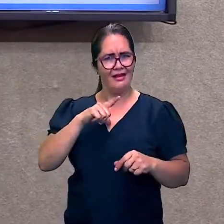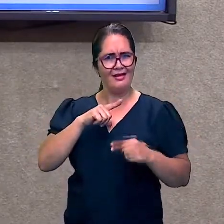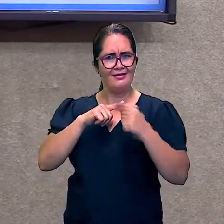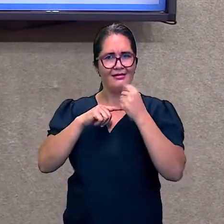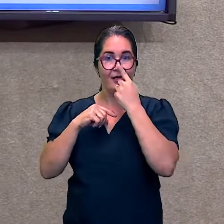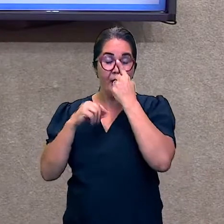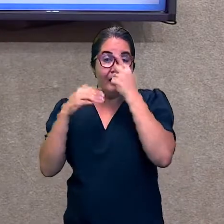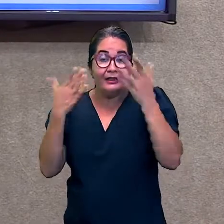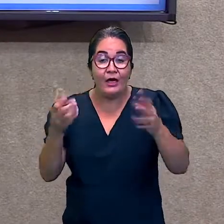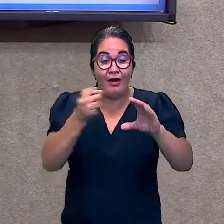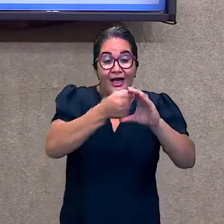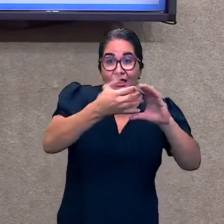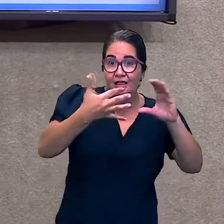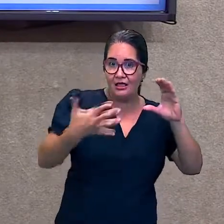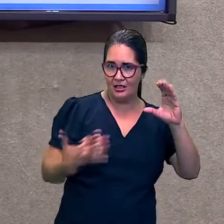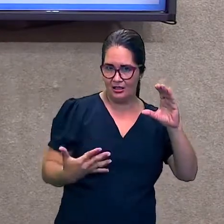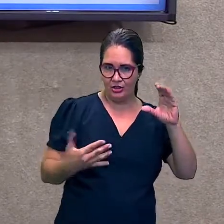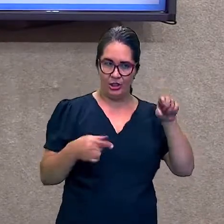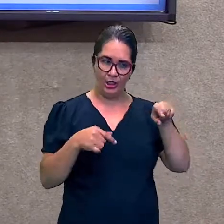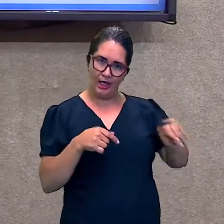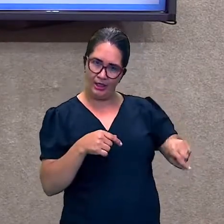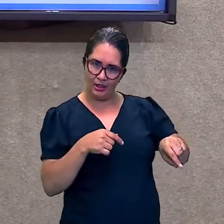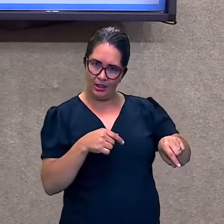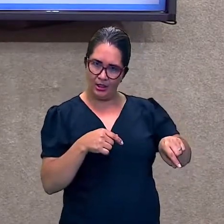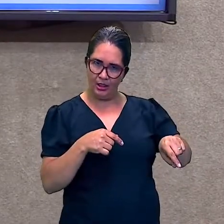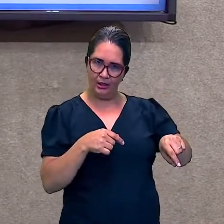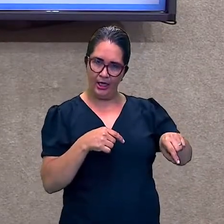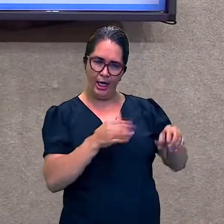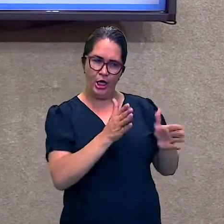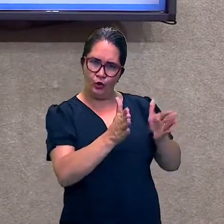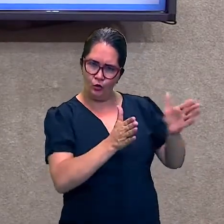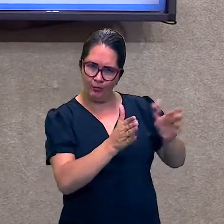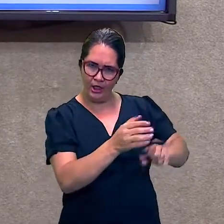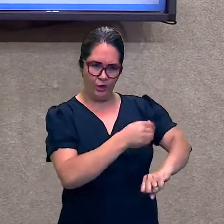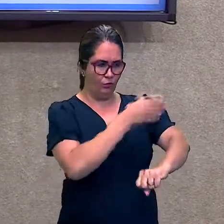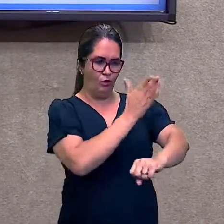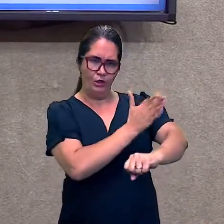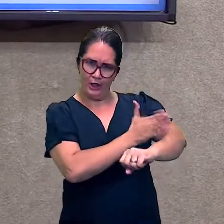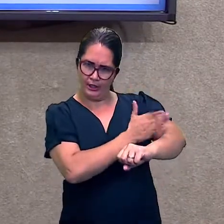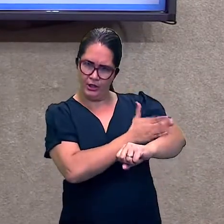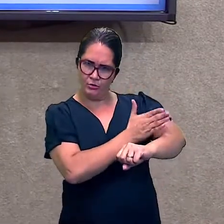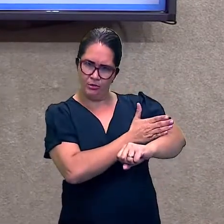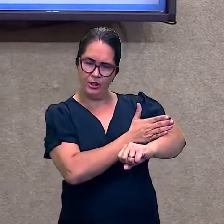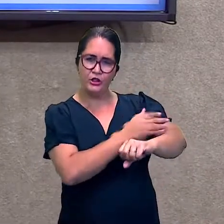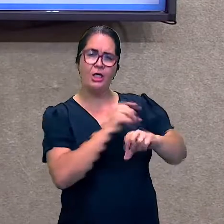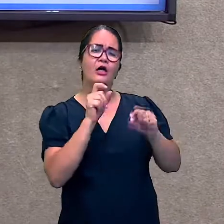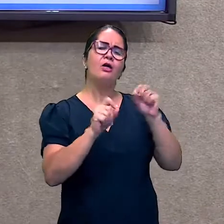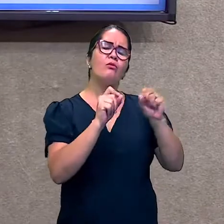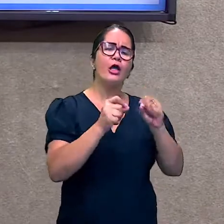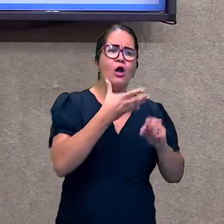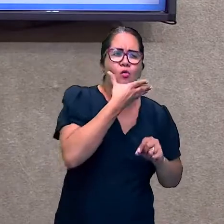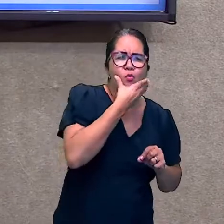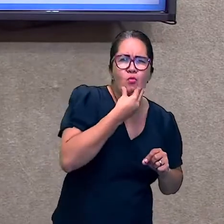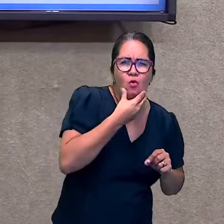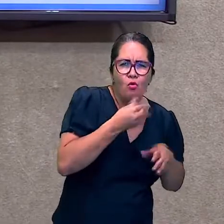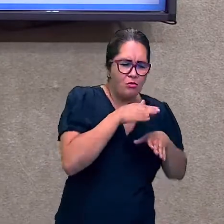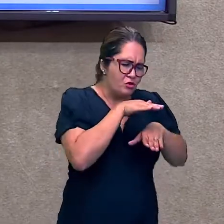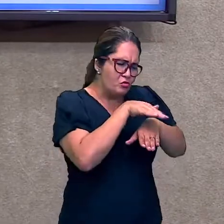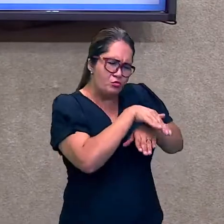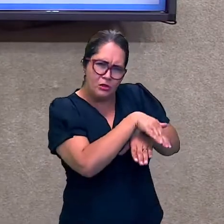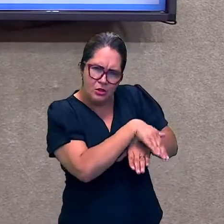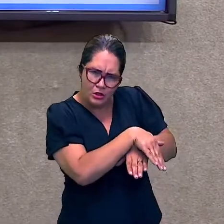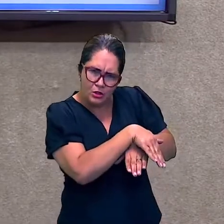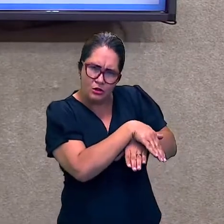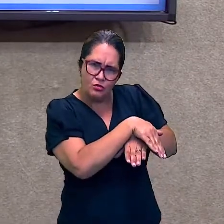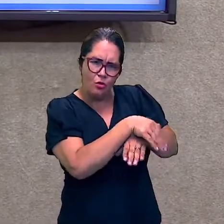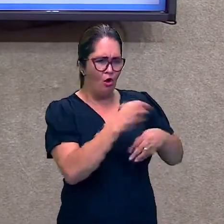Média... Era o homem como ser submisso e pecador. Deus como a